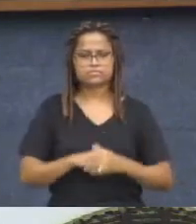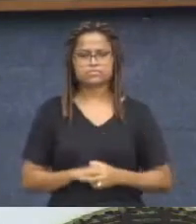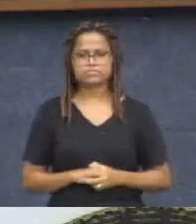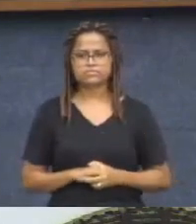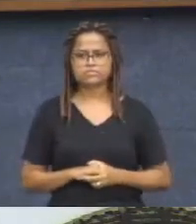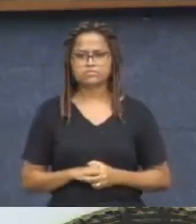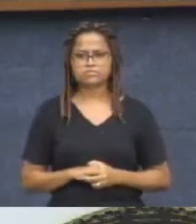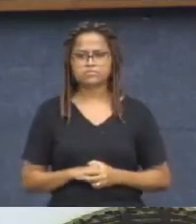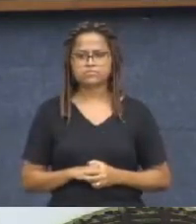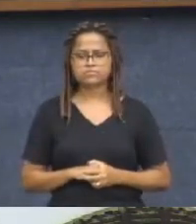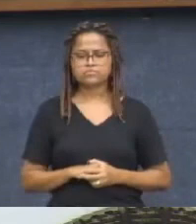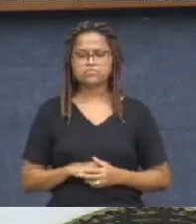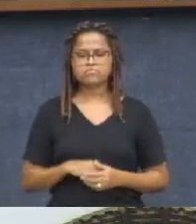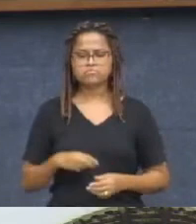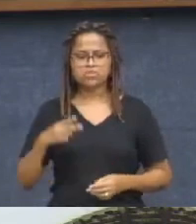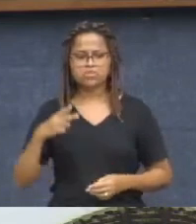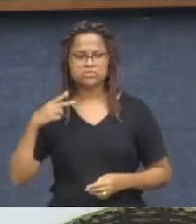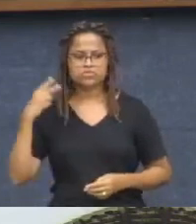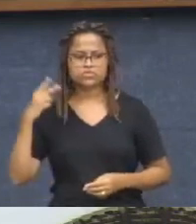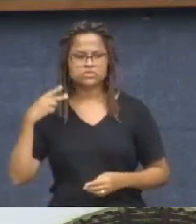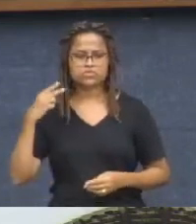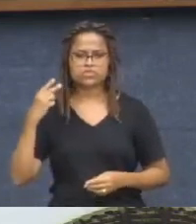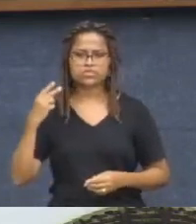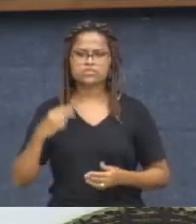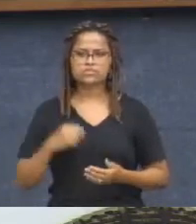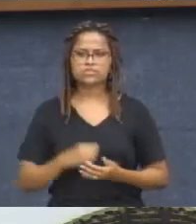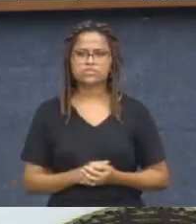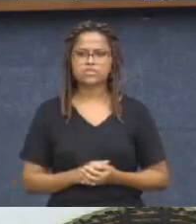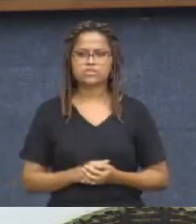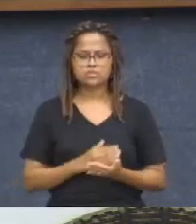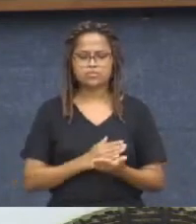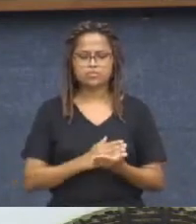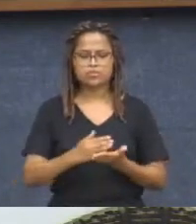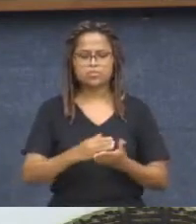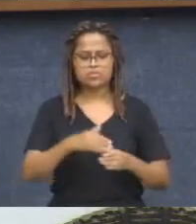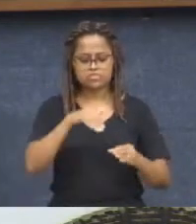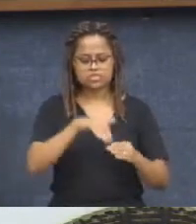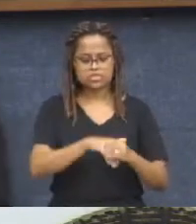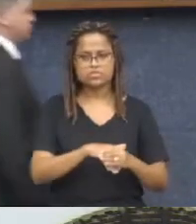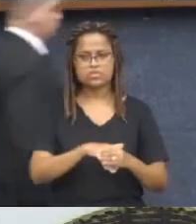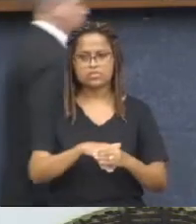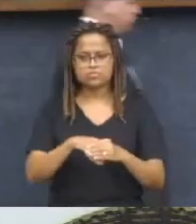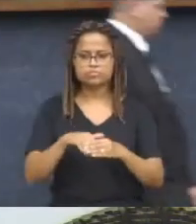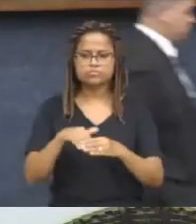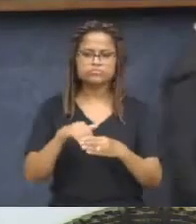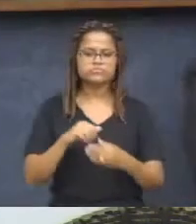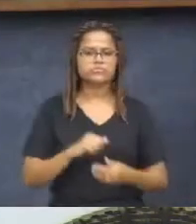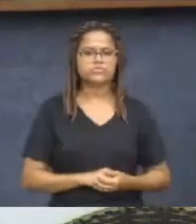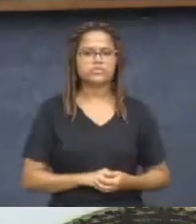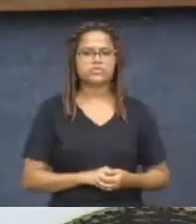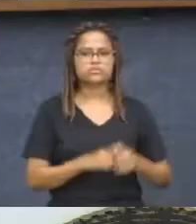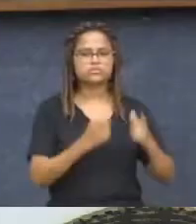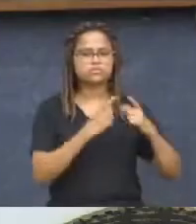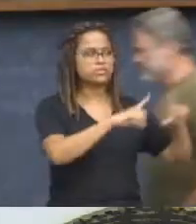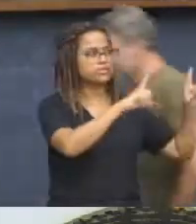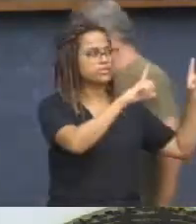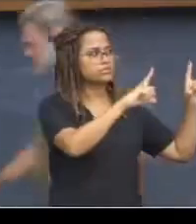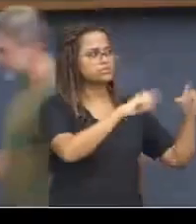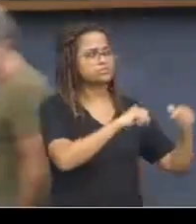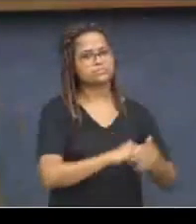Senhoras vereadoras, senhores vereadores, nós estamos em processo de votação. Por favor, registrem o seu voto no painel.